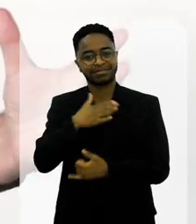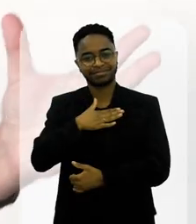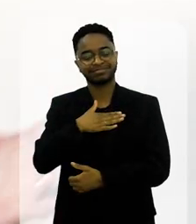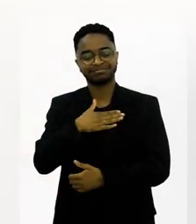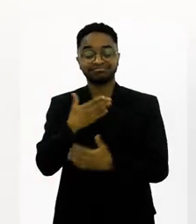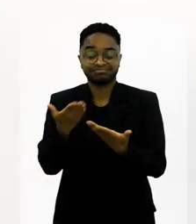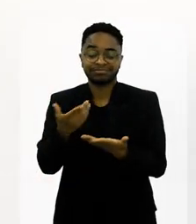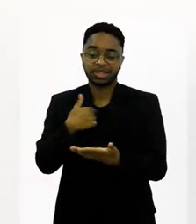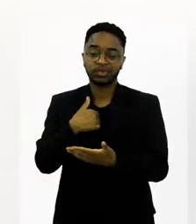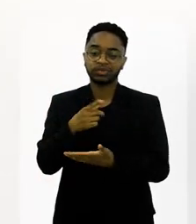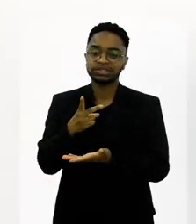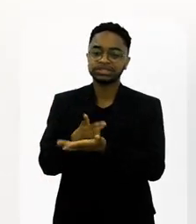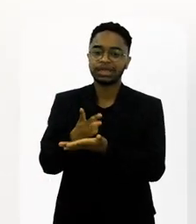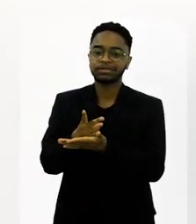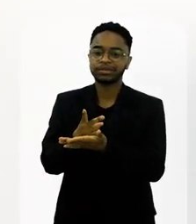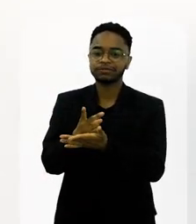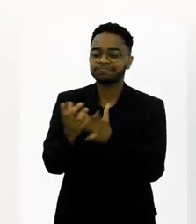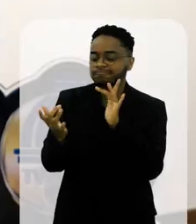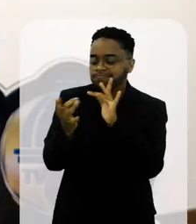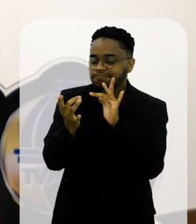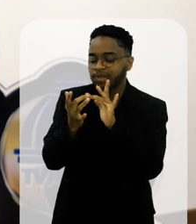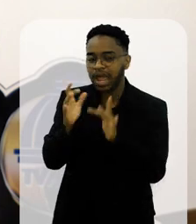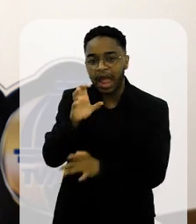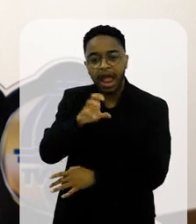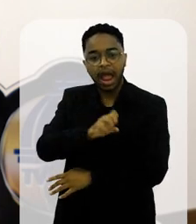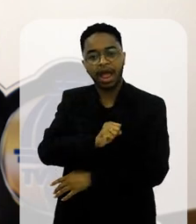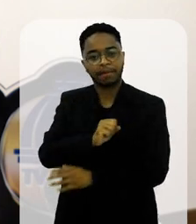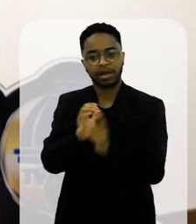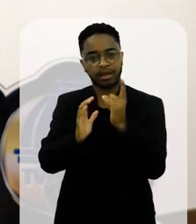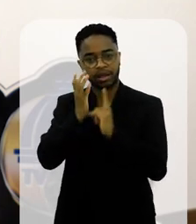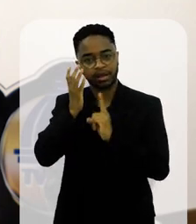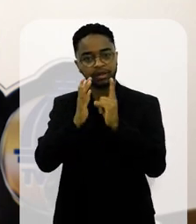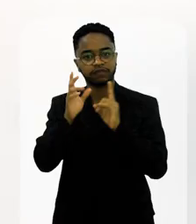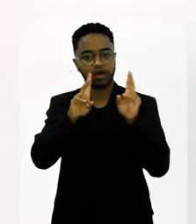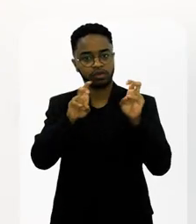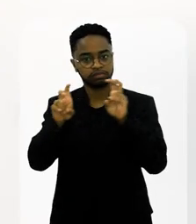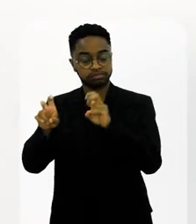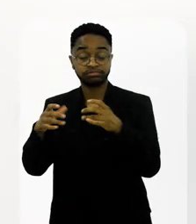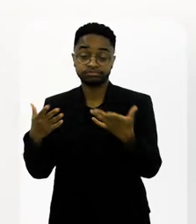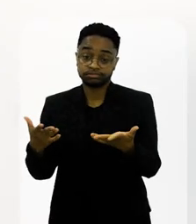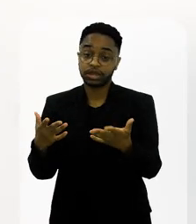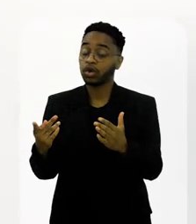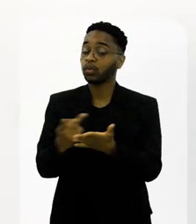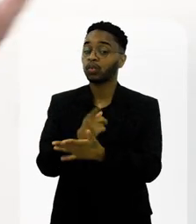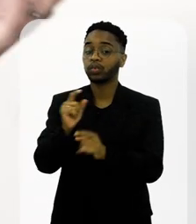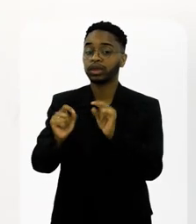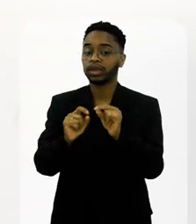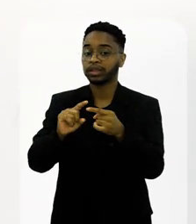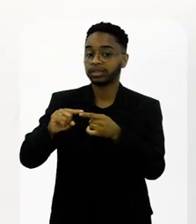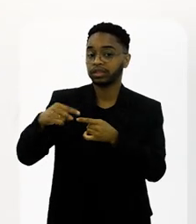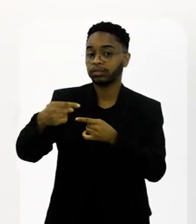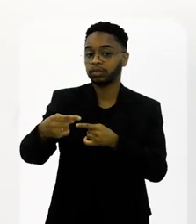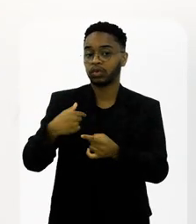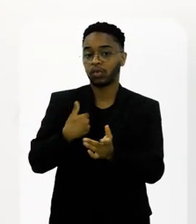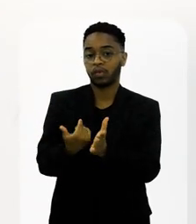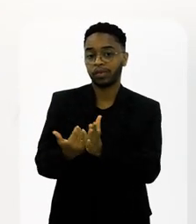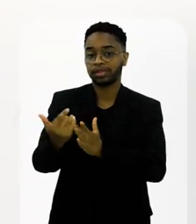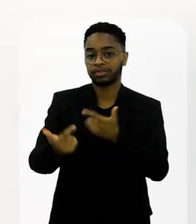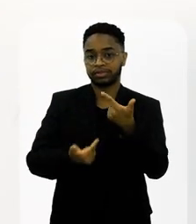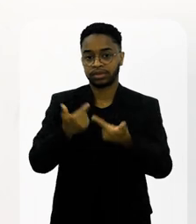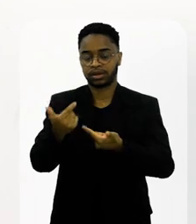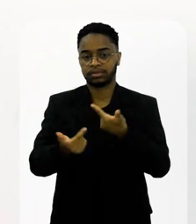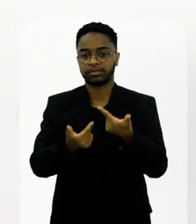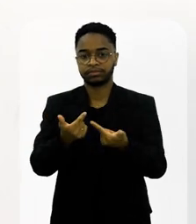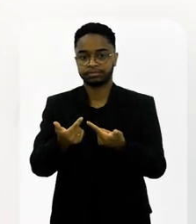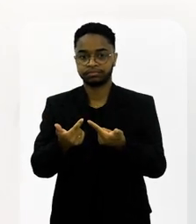brinquedo, assim, né? Então, eu sempre tive uma relação muito apaixonada com aquilo. E aí, é o que acontece. Quando eu começo